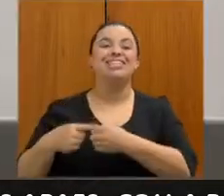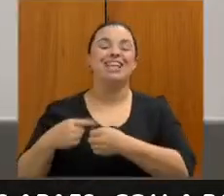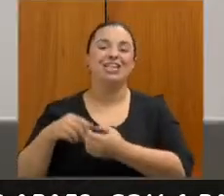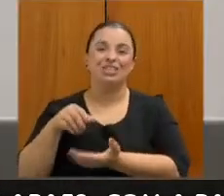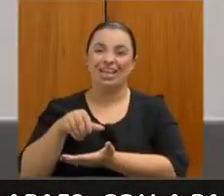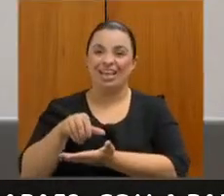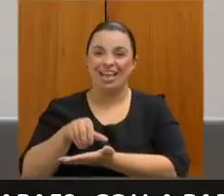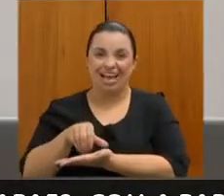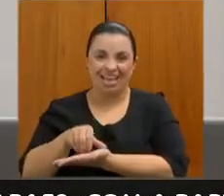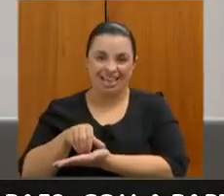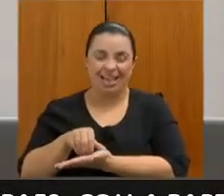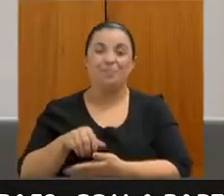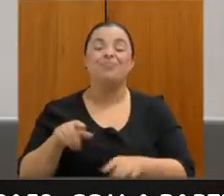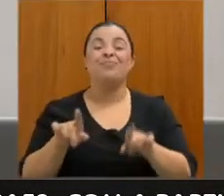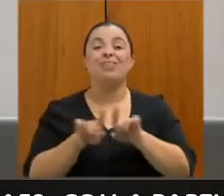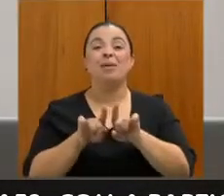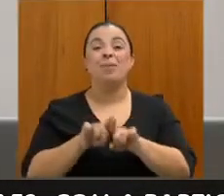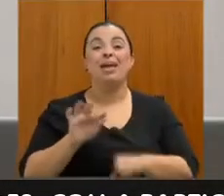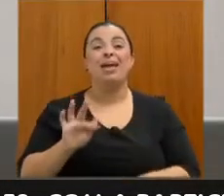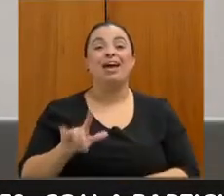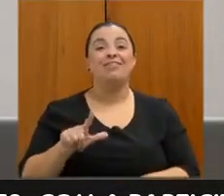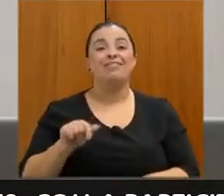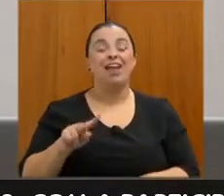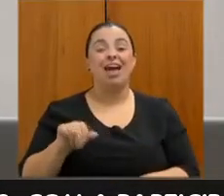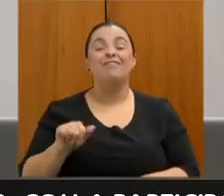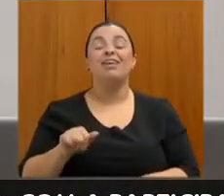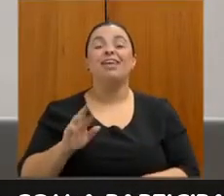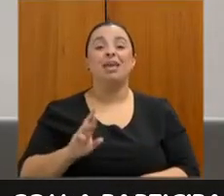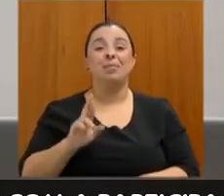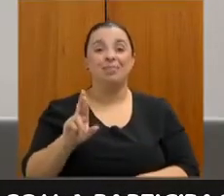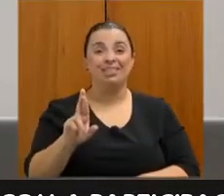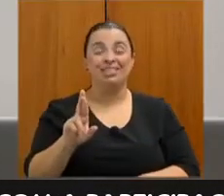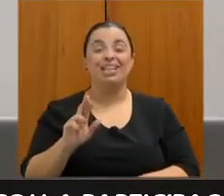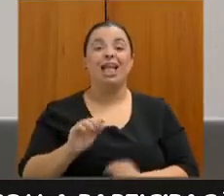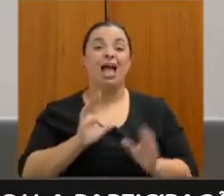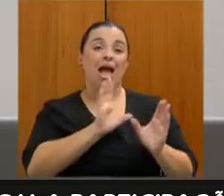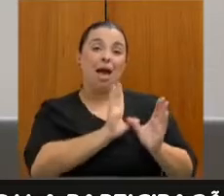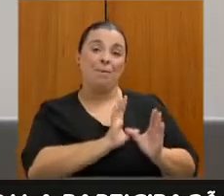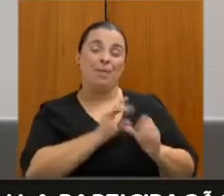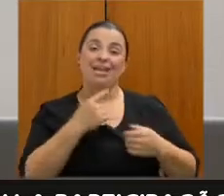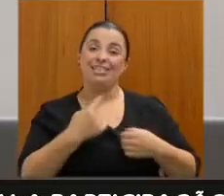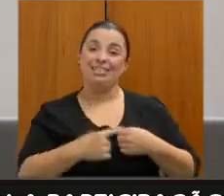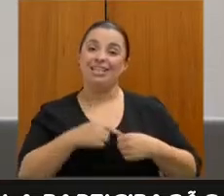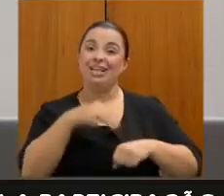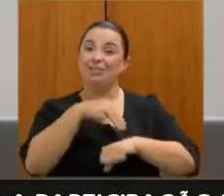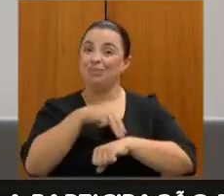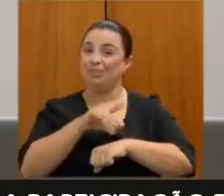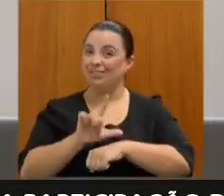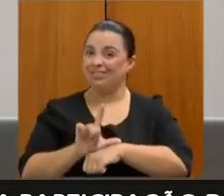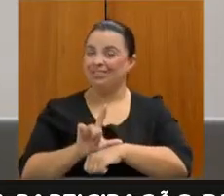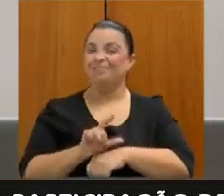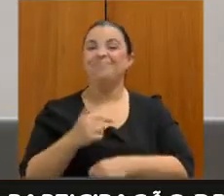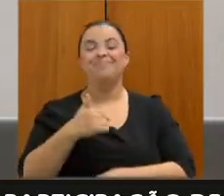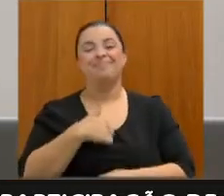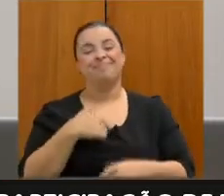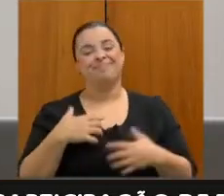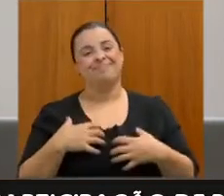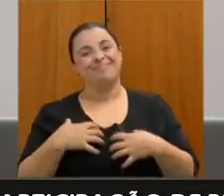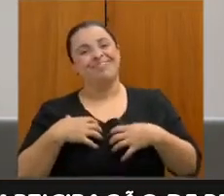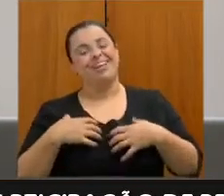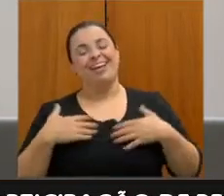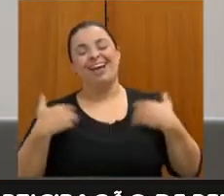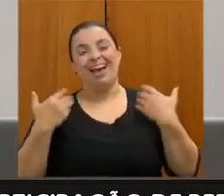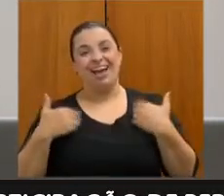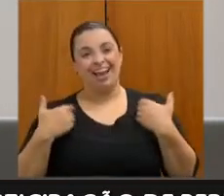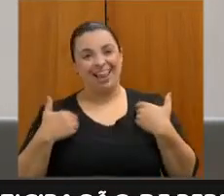que representa neste ato a APAES de Matheus Leme. Quero aqui só dizer da alegria, como deputado estadual, a gente